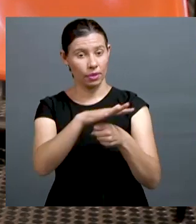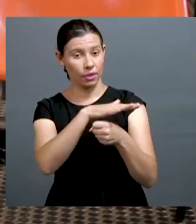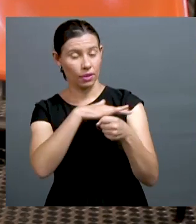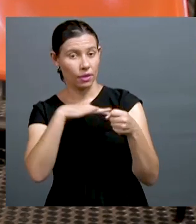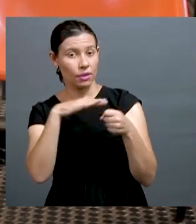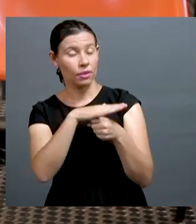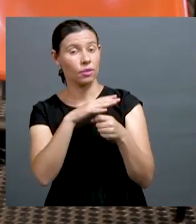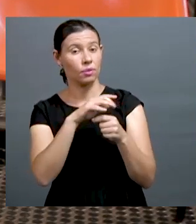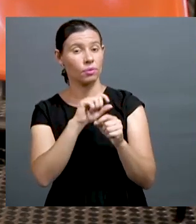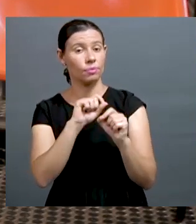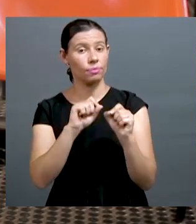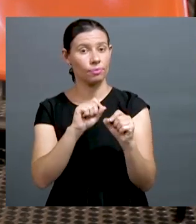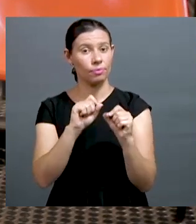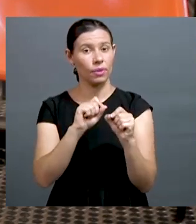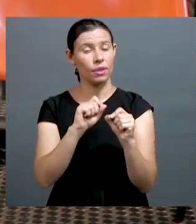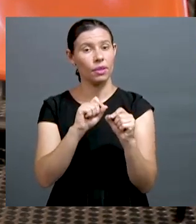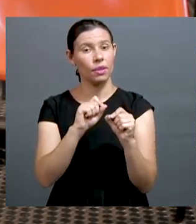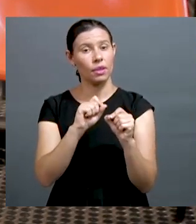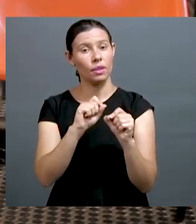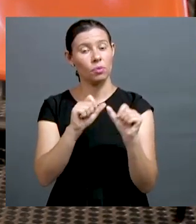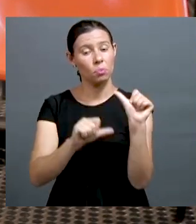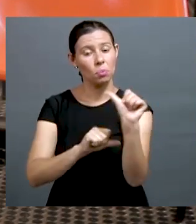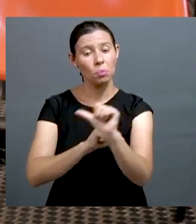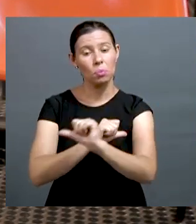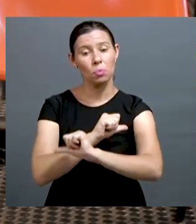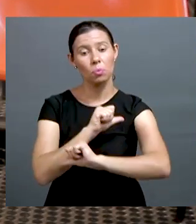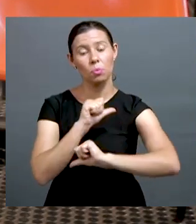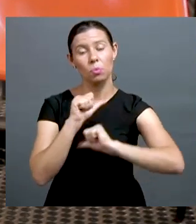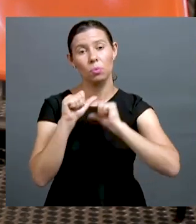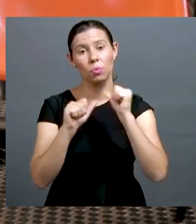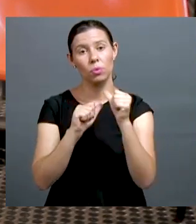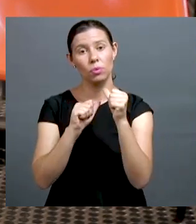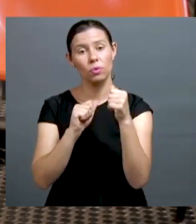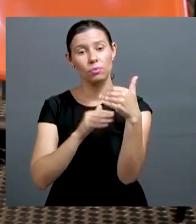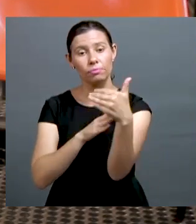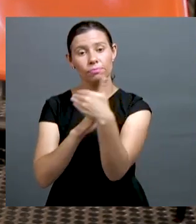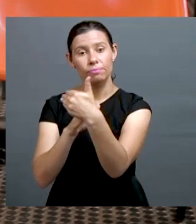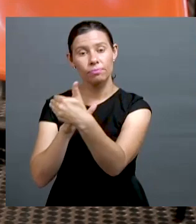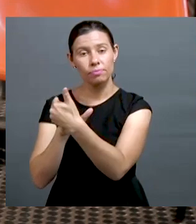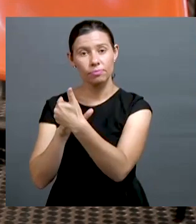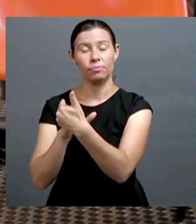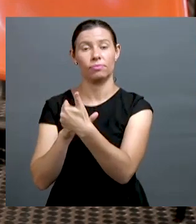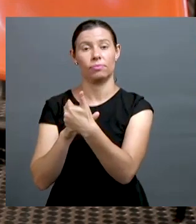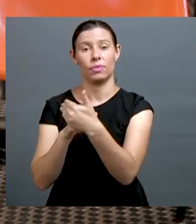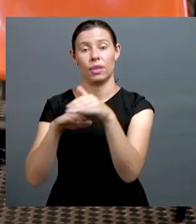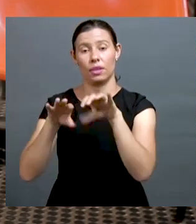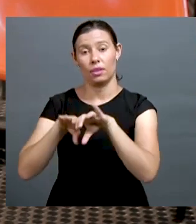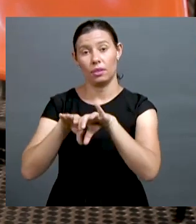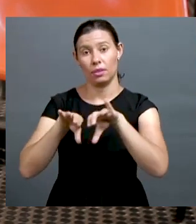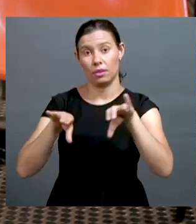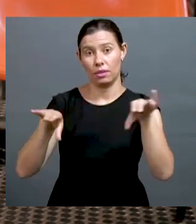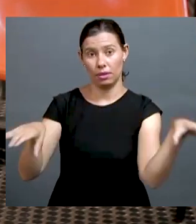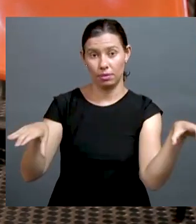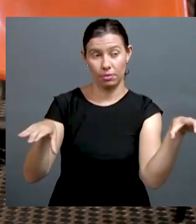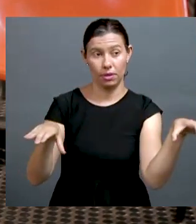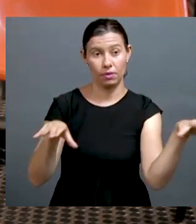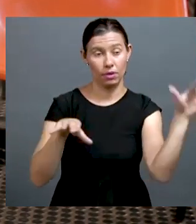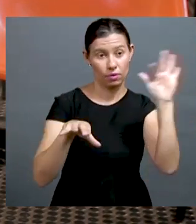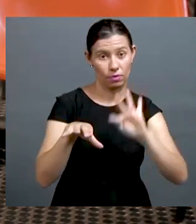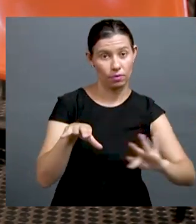A extensão rompeu a barreira que separava a